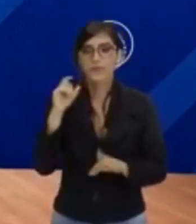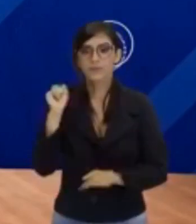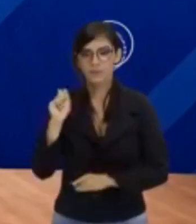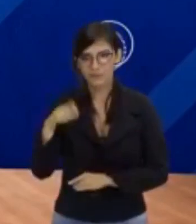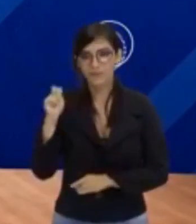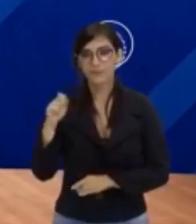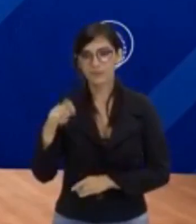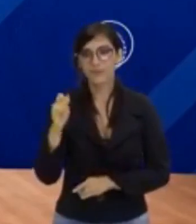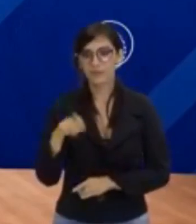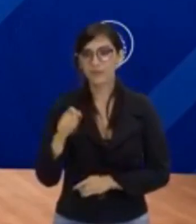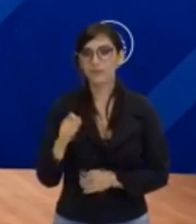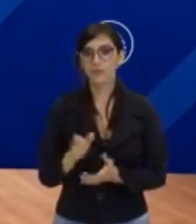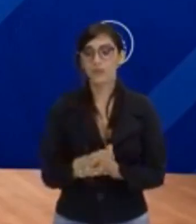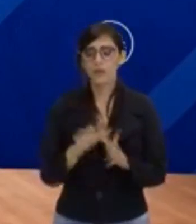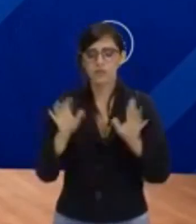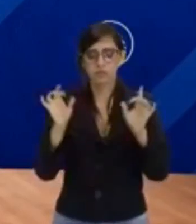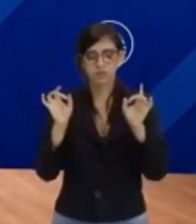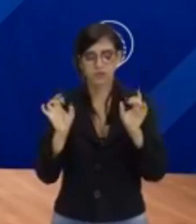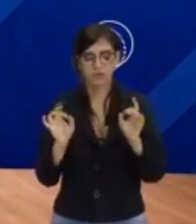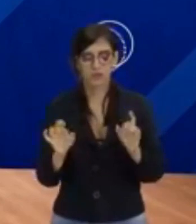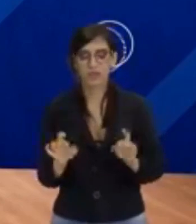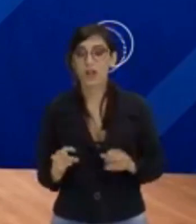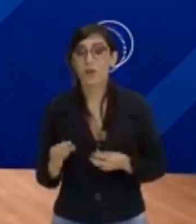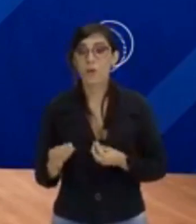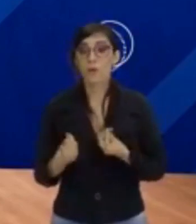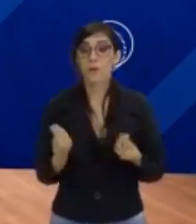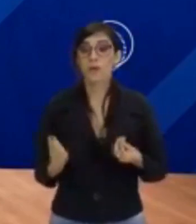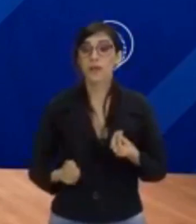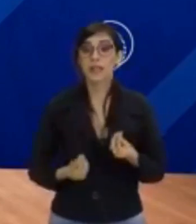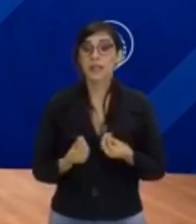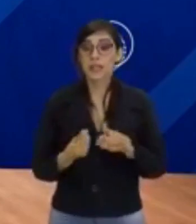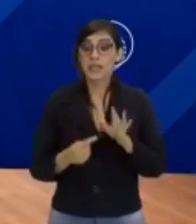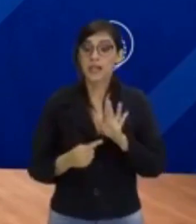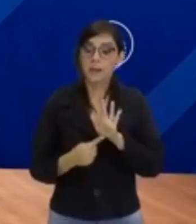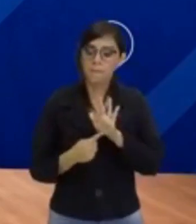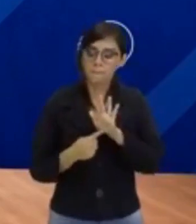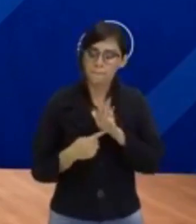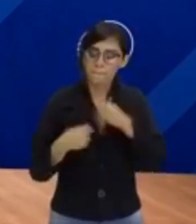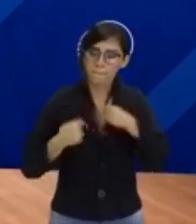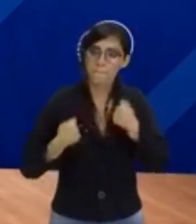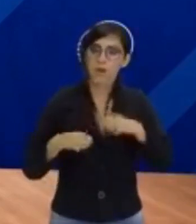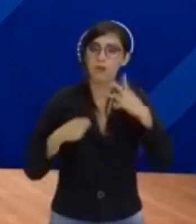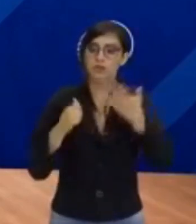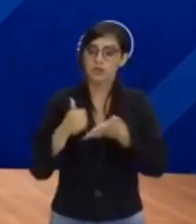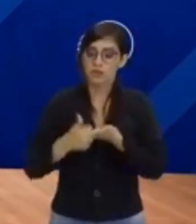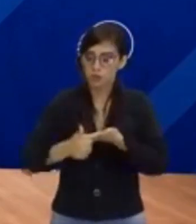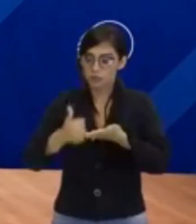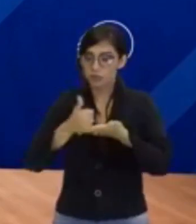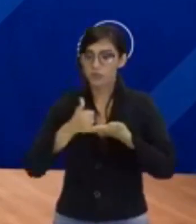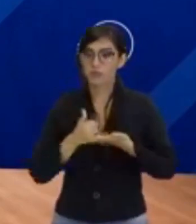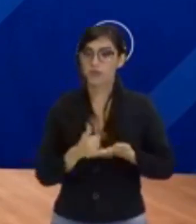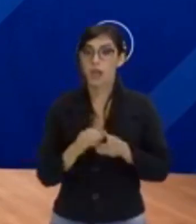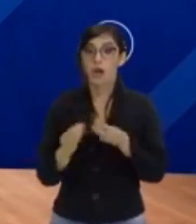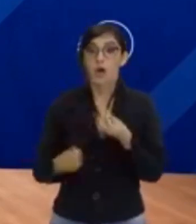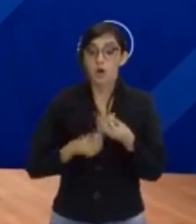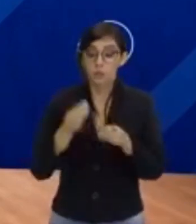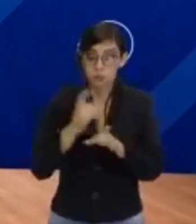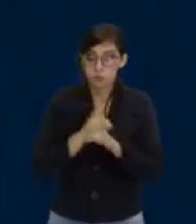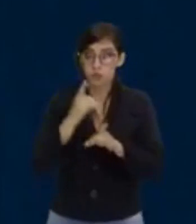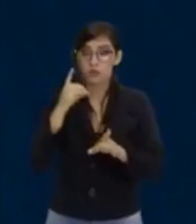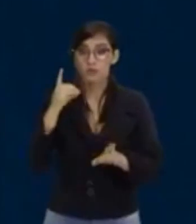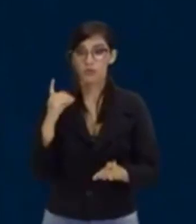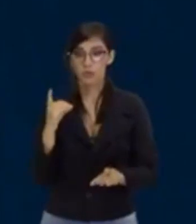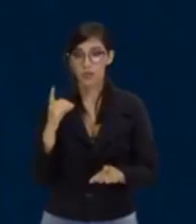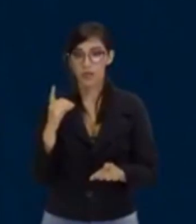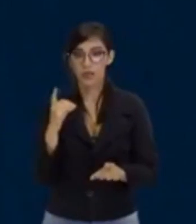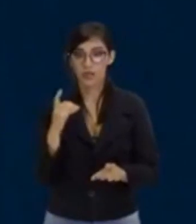permite descobrir quantas raízes tem aquela equação. E esse cara eu vou te apresentar agora, olhando pra